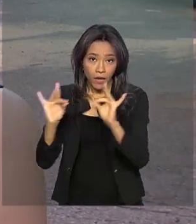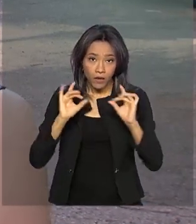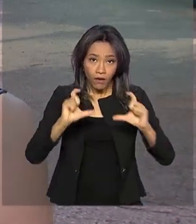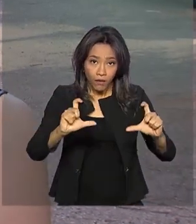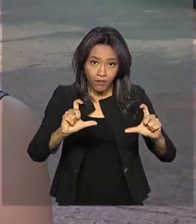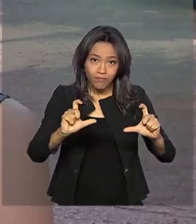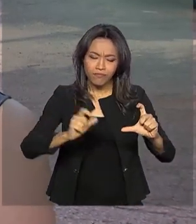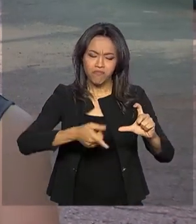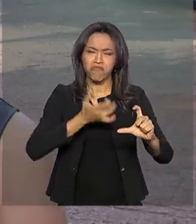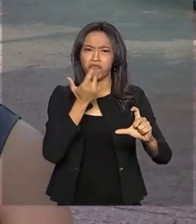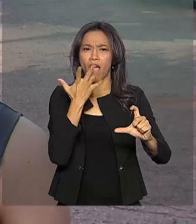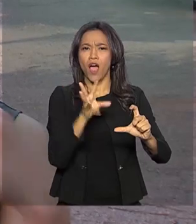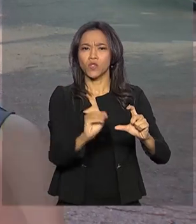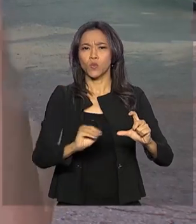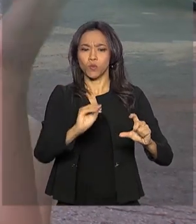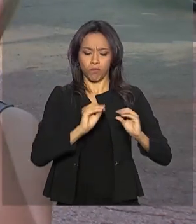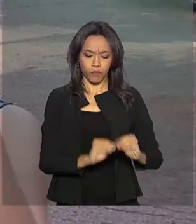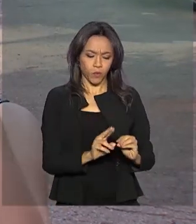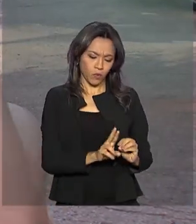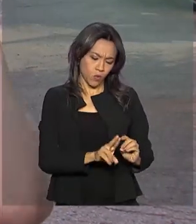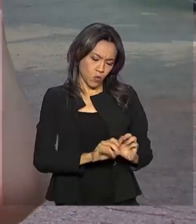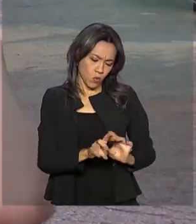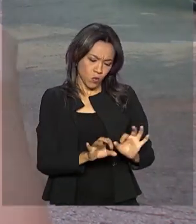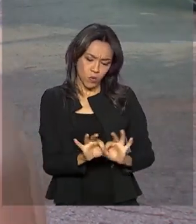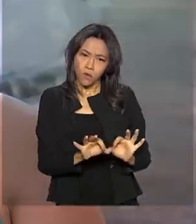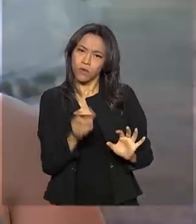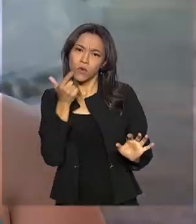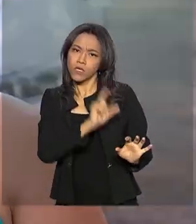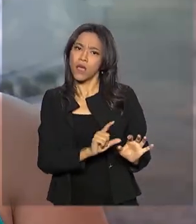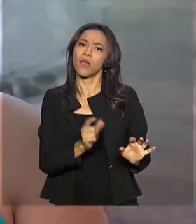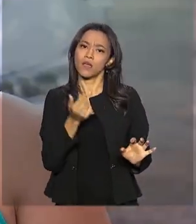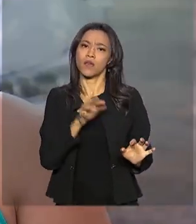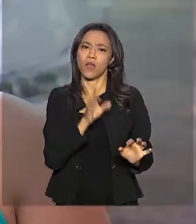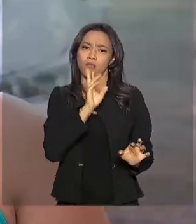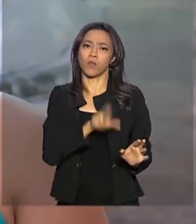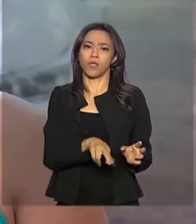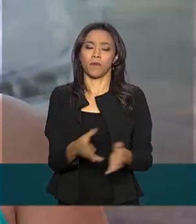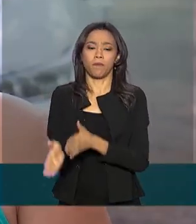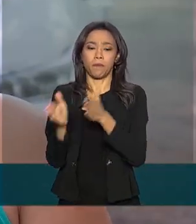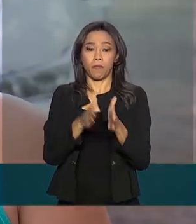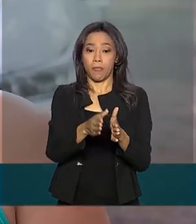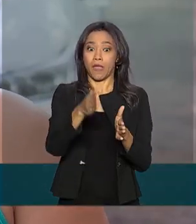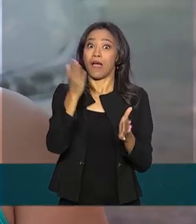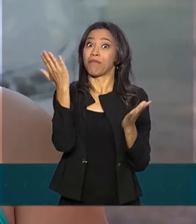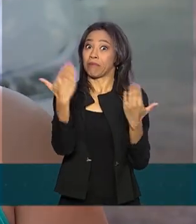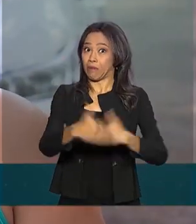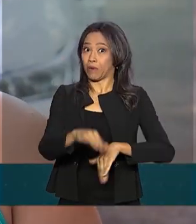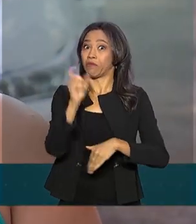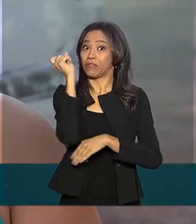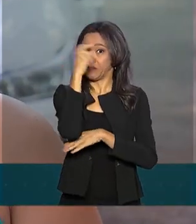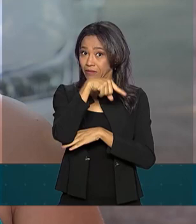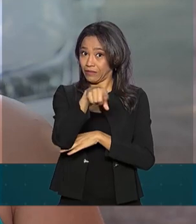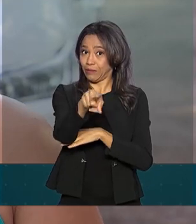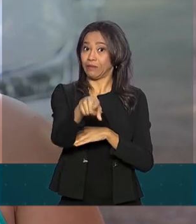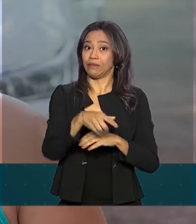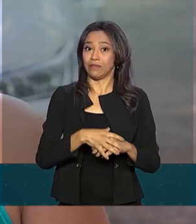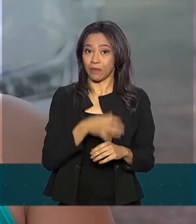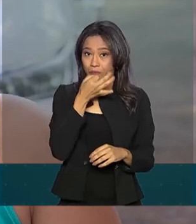minuto, mas se você não soubesse, dava para fazer também. A prova foi bem difícil, bem